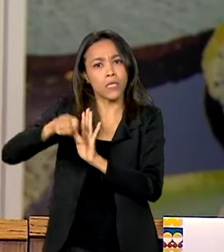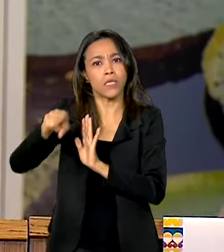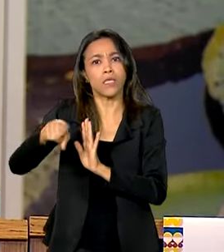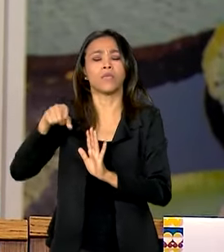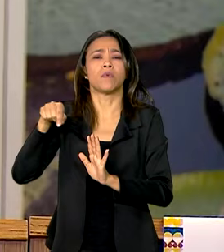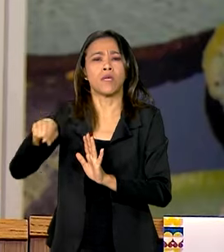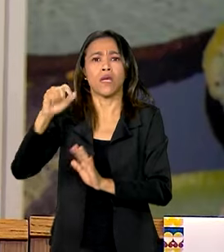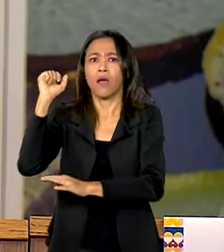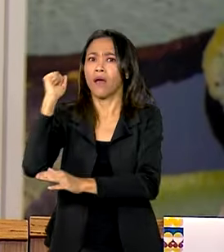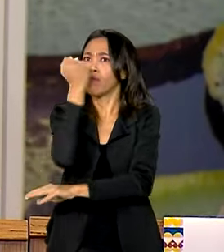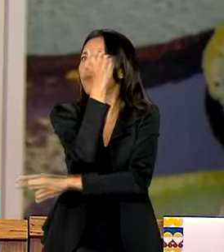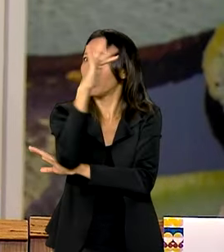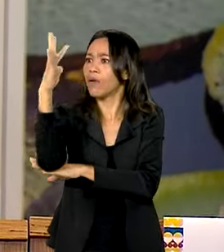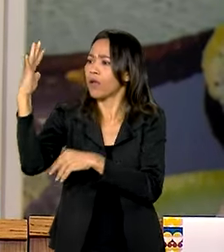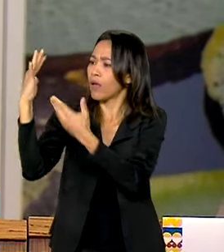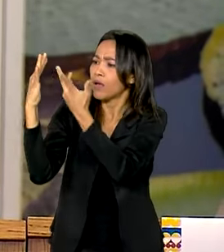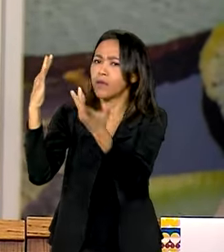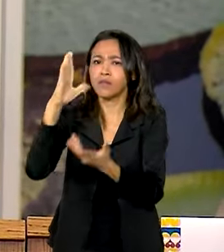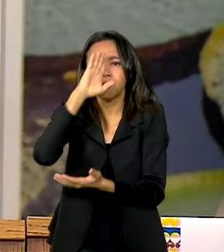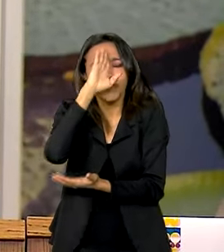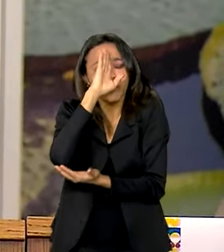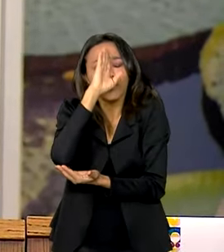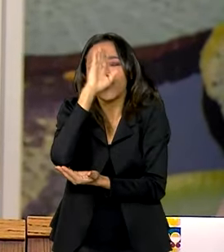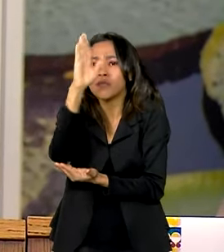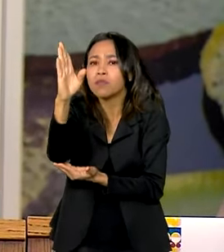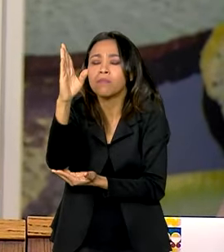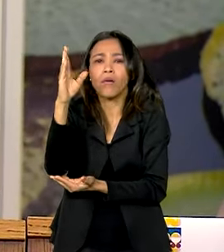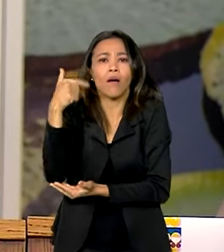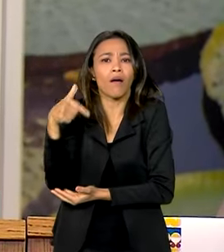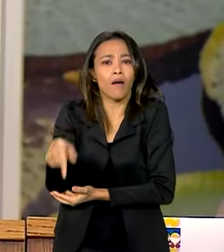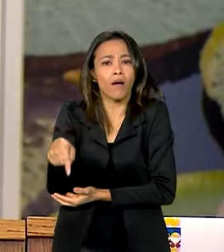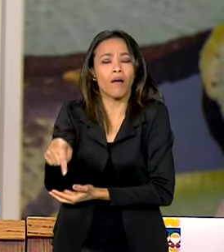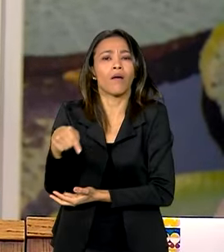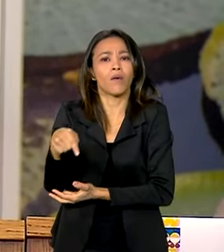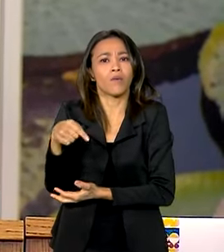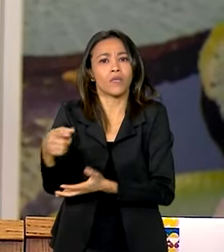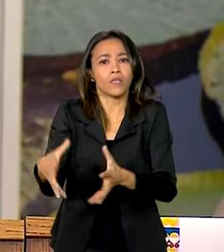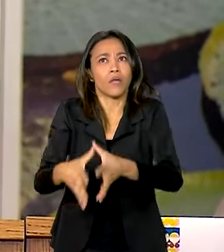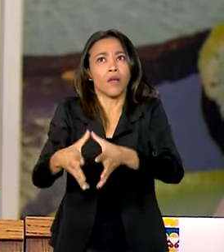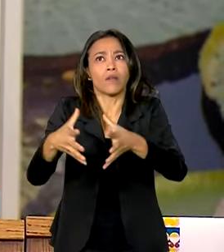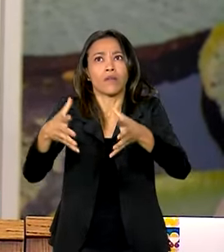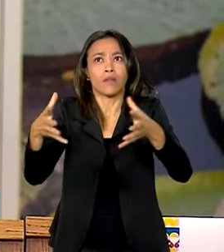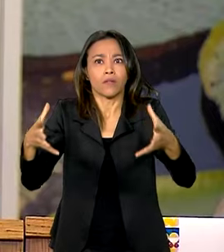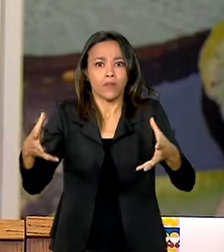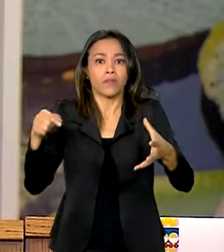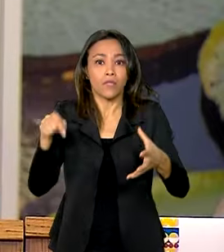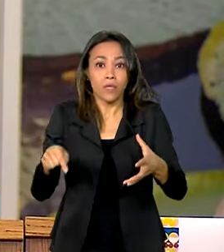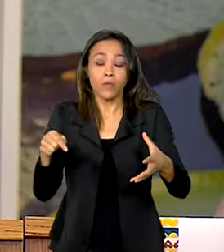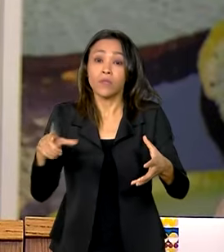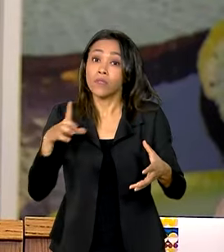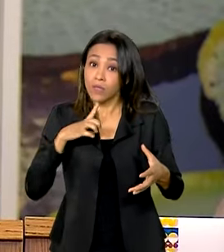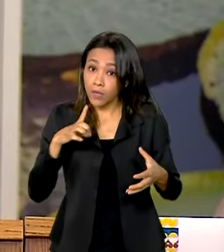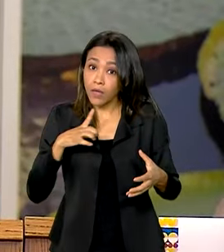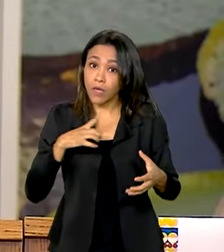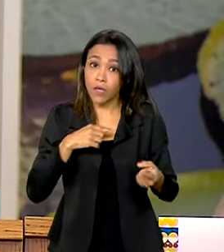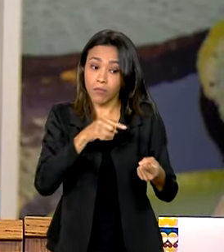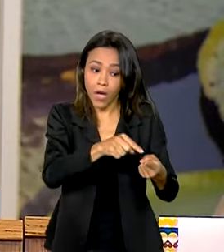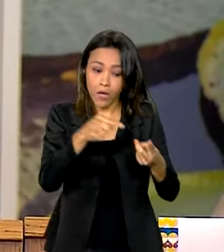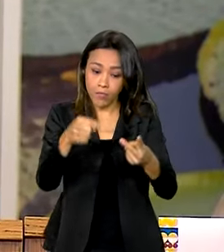principais fatores, o desmatamento dela, de aquecimento global, existe toda uma